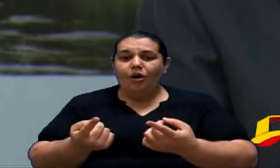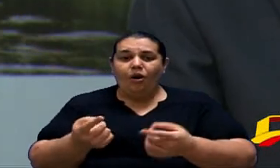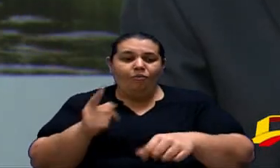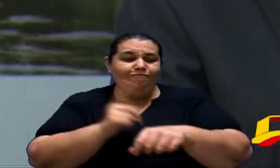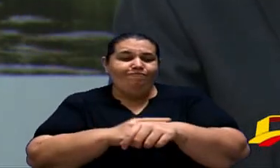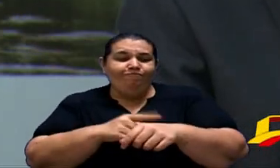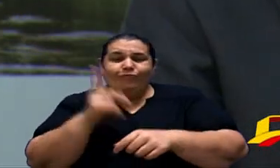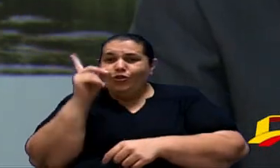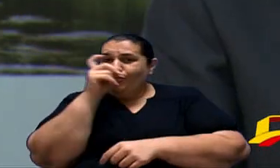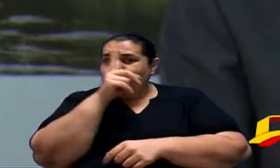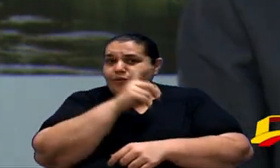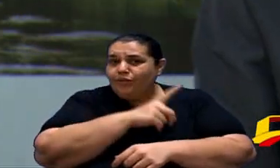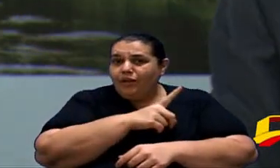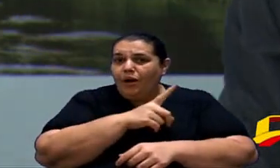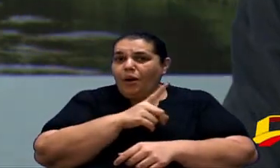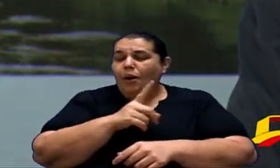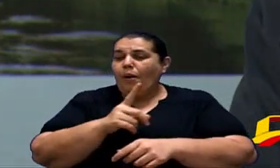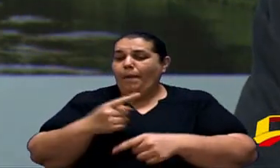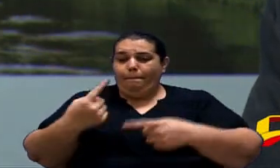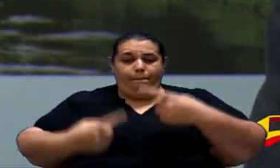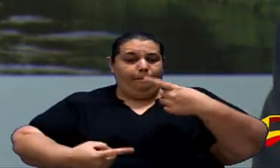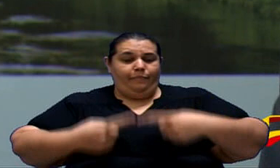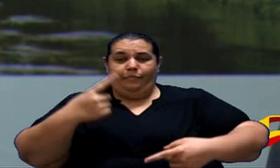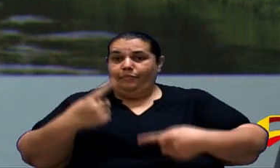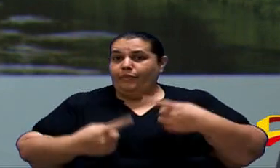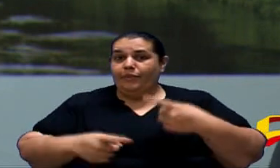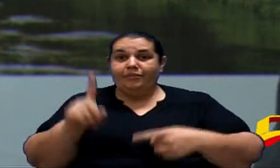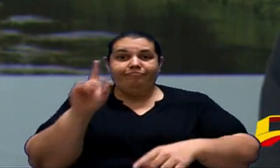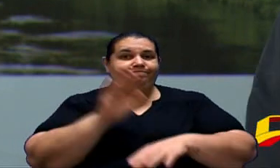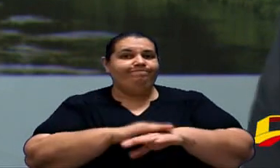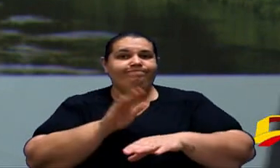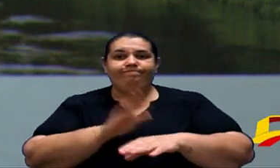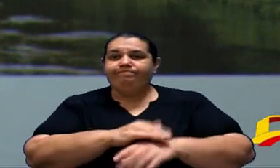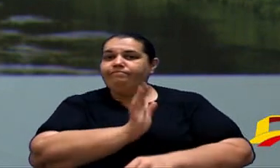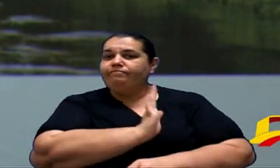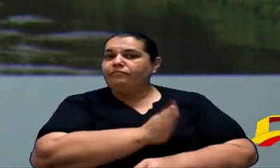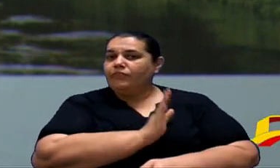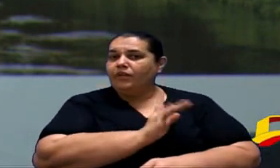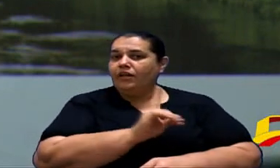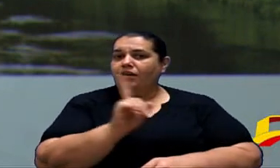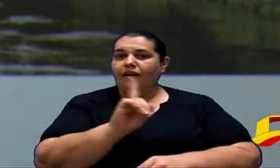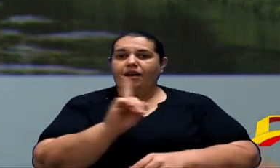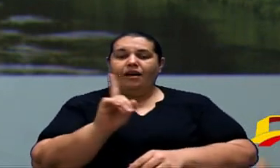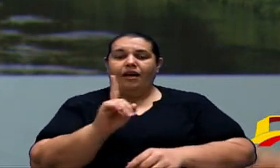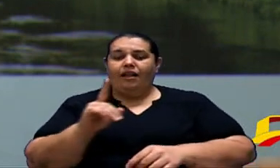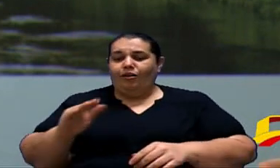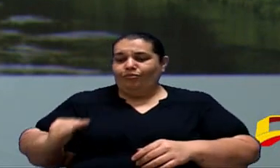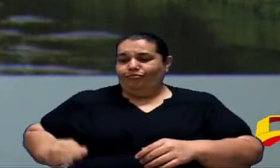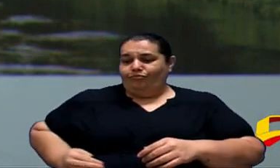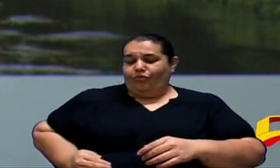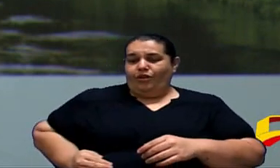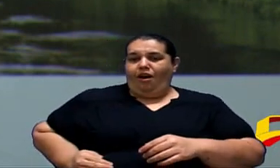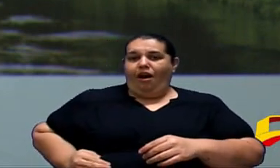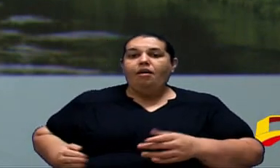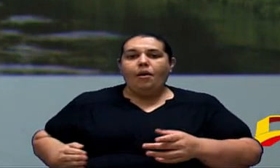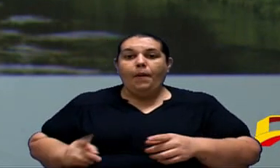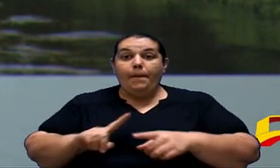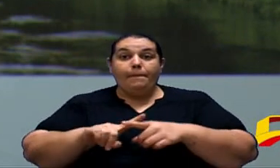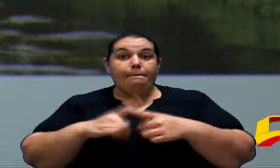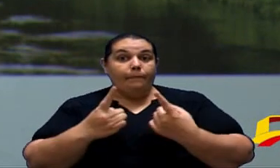Bem Ulisses Guimarães Que Política Não Se Faz Com O Coração Muito Menos Com Fígado E Sim Com A Cabeça